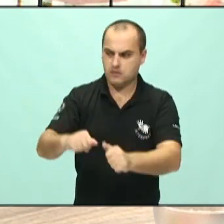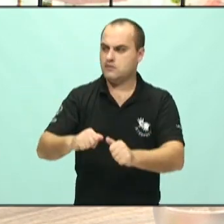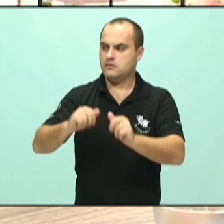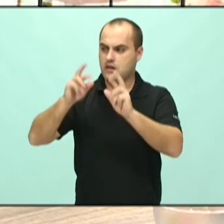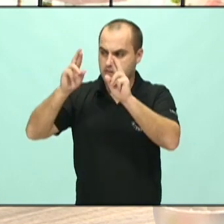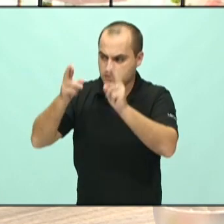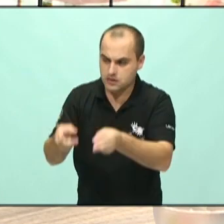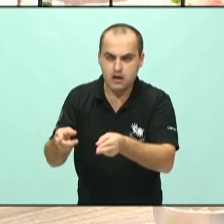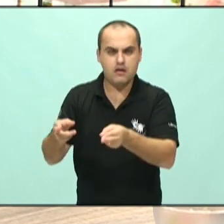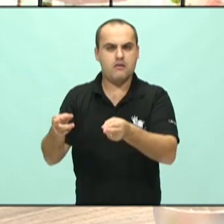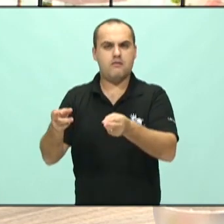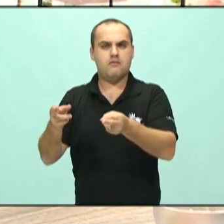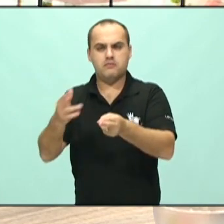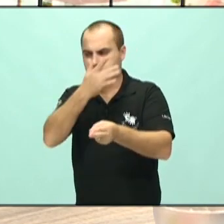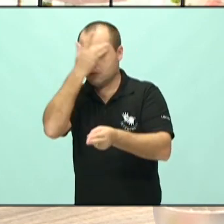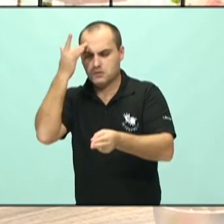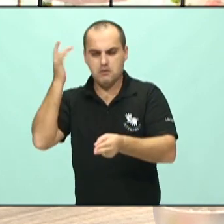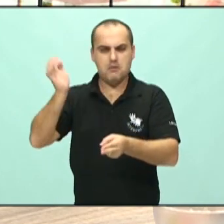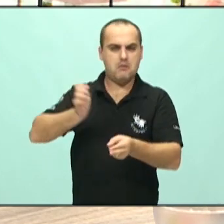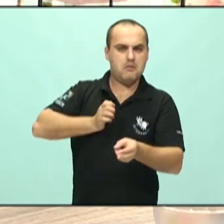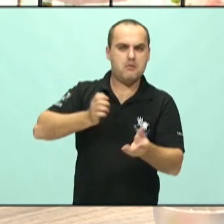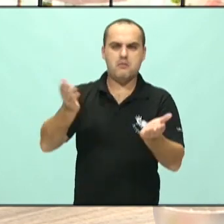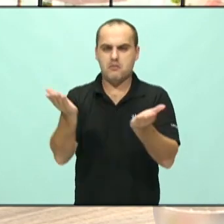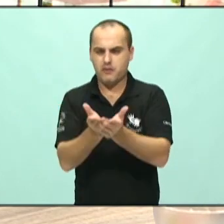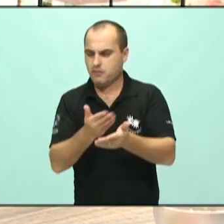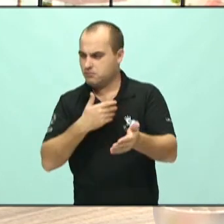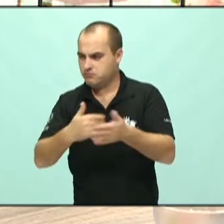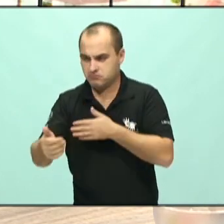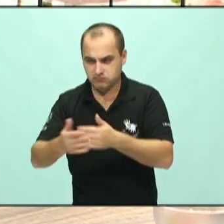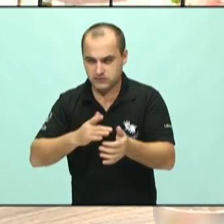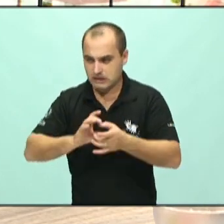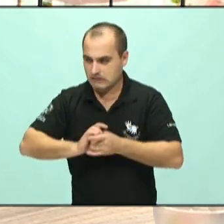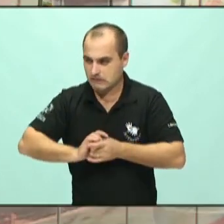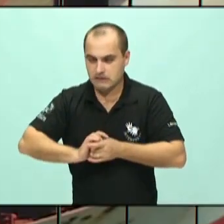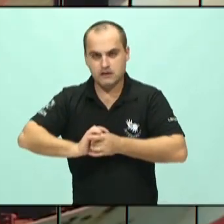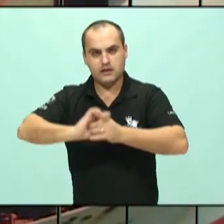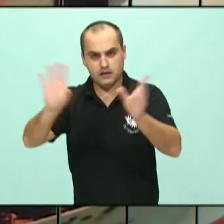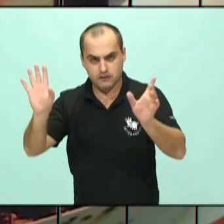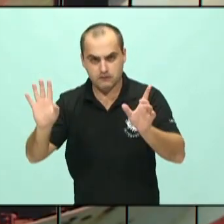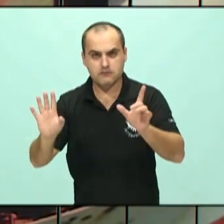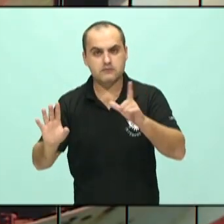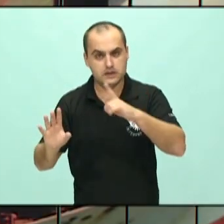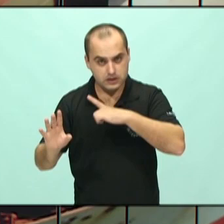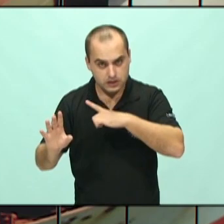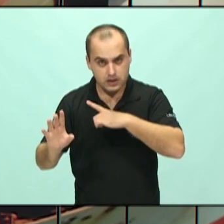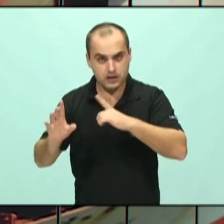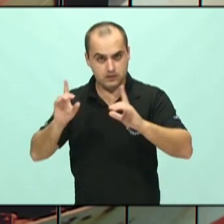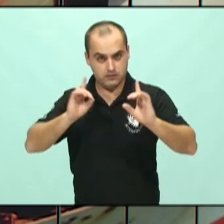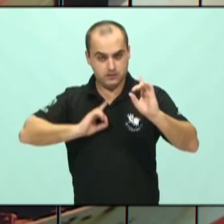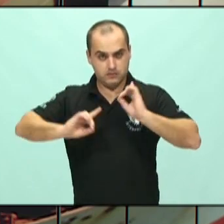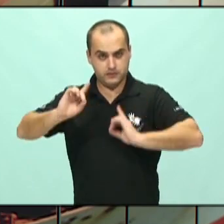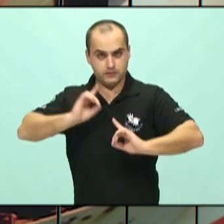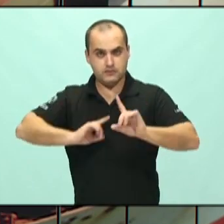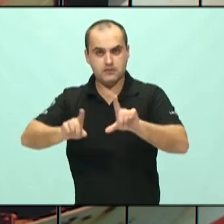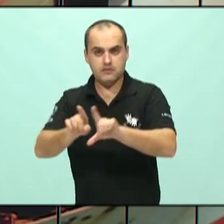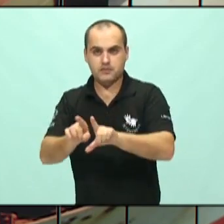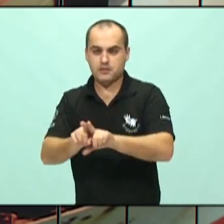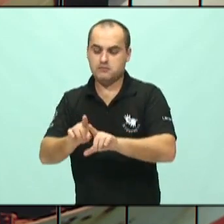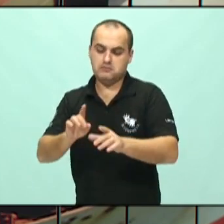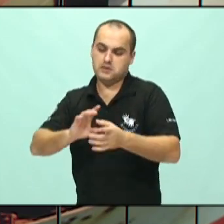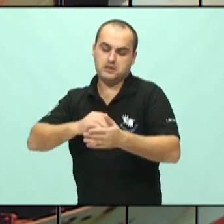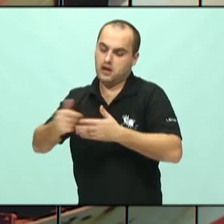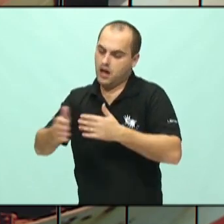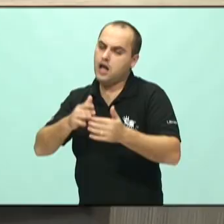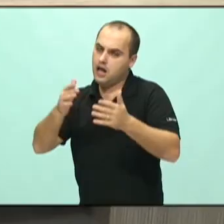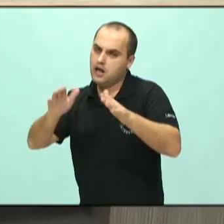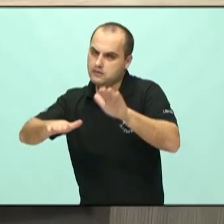regiões, às vezes tem algum foco um pouco maior, pode ser exatamente devido ao acesso da rede que possibilita o